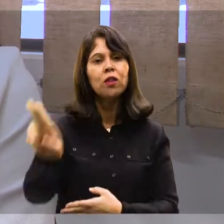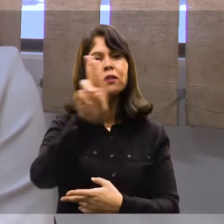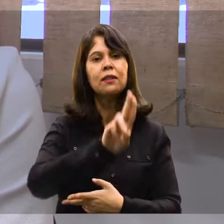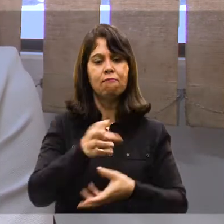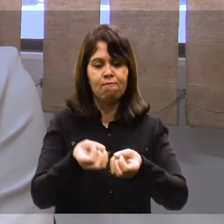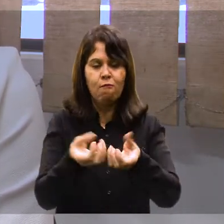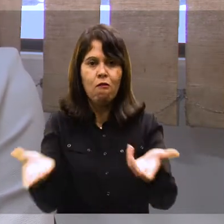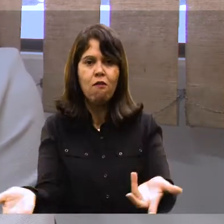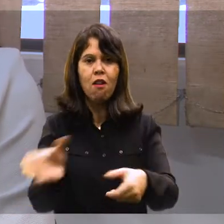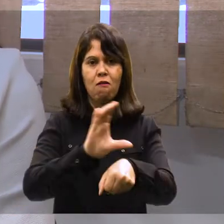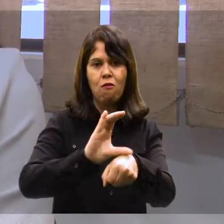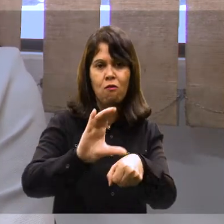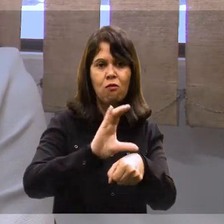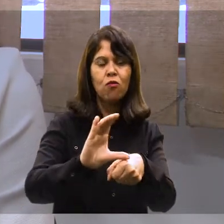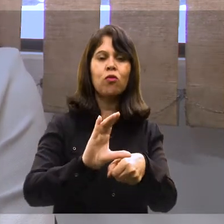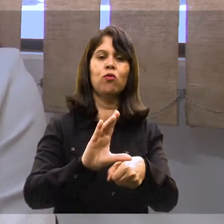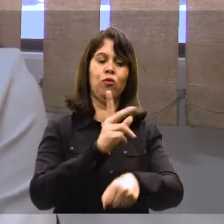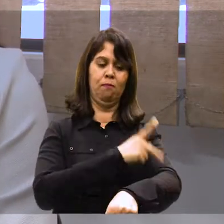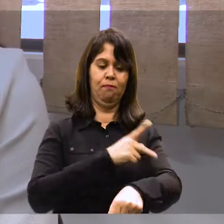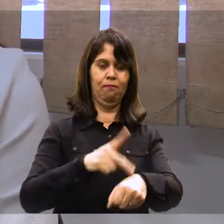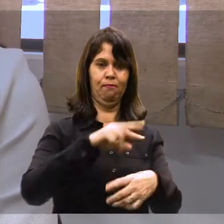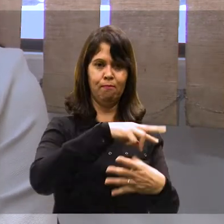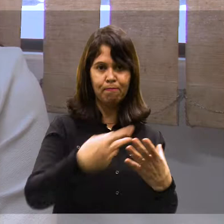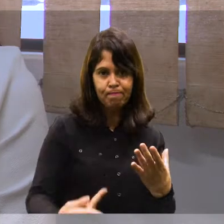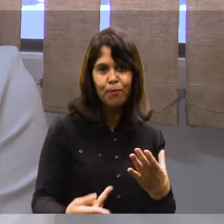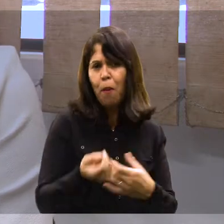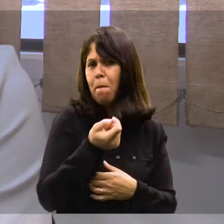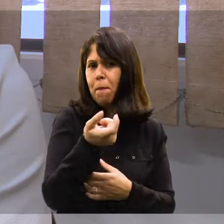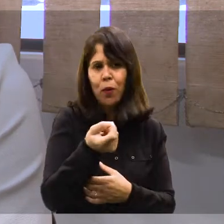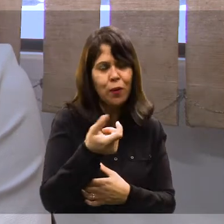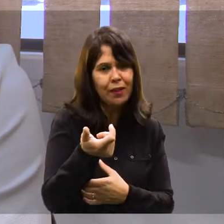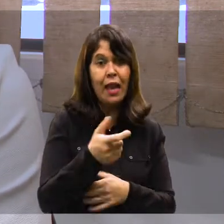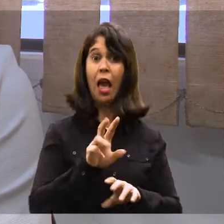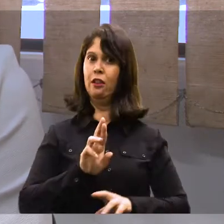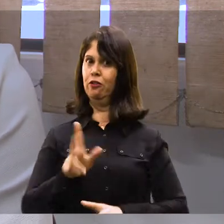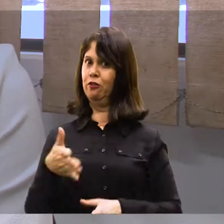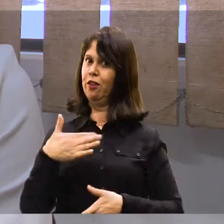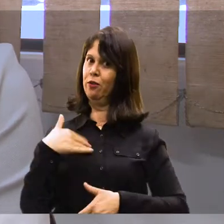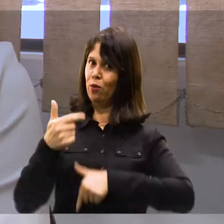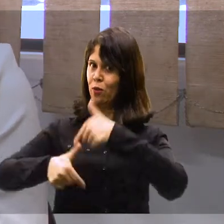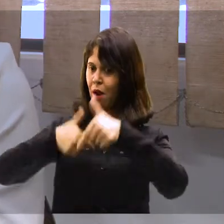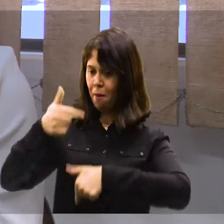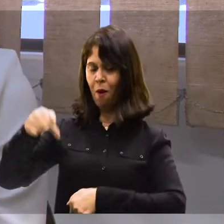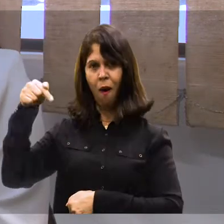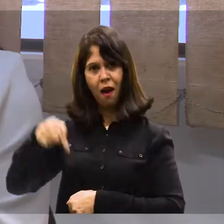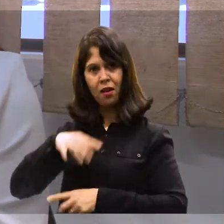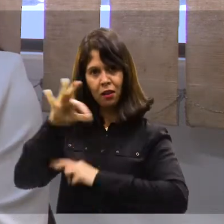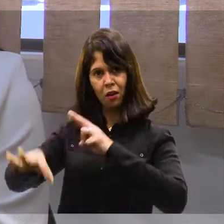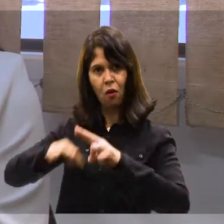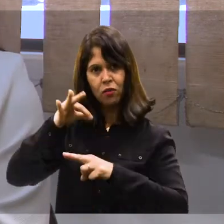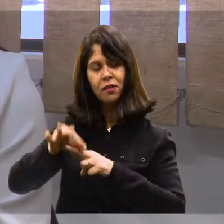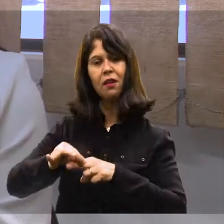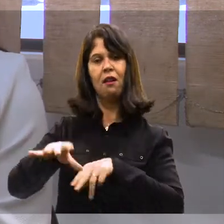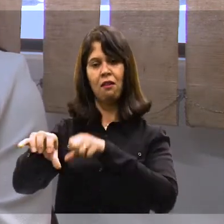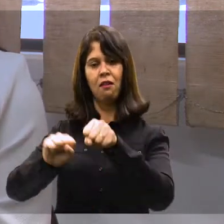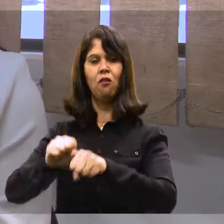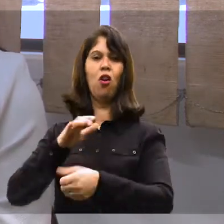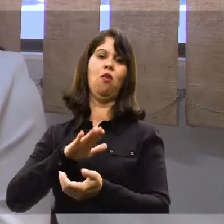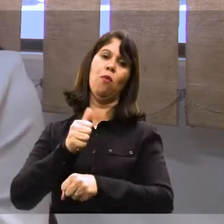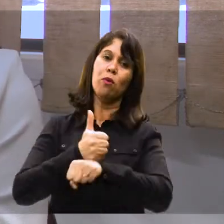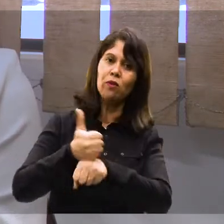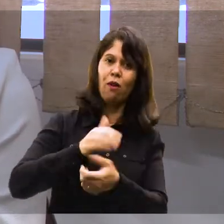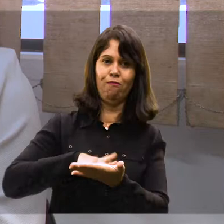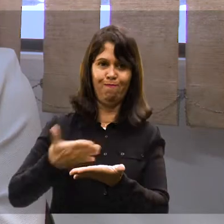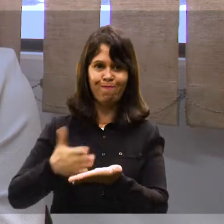tem pouquíssimas universidades que têm ofertado formação em pedagogia bilíngue, que é diferente do curso que eu atuo aqui com tradução